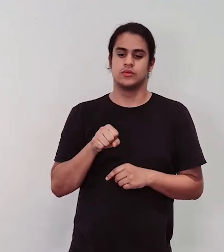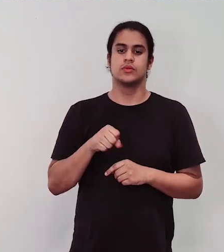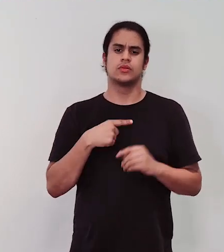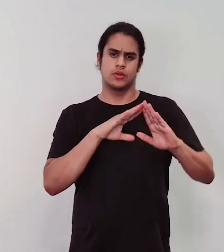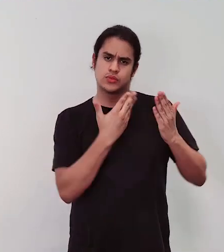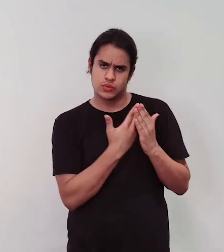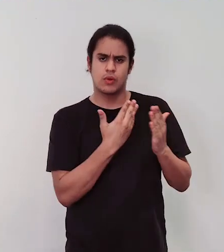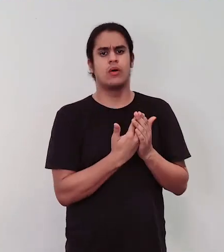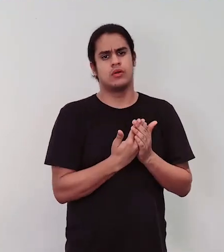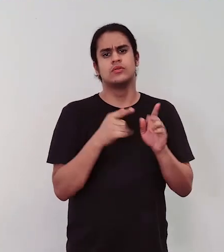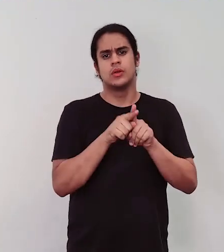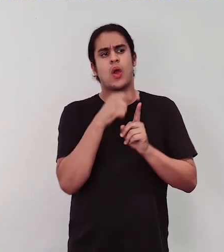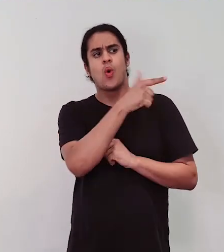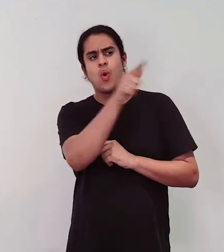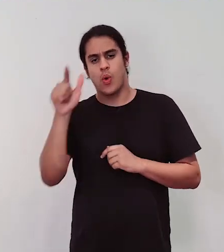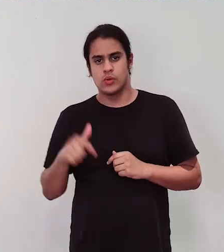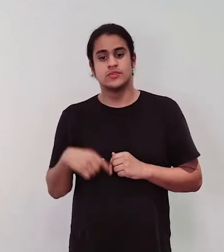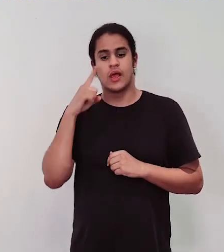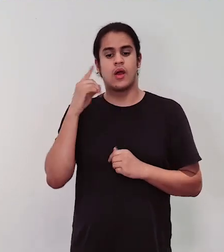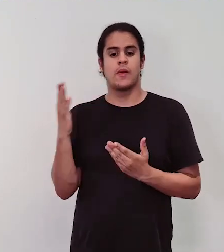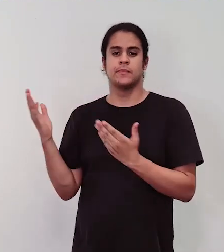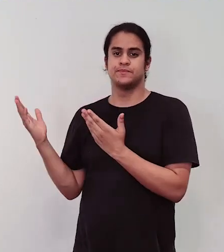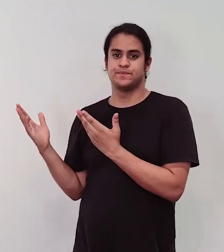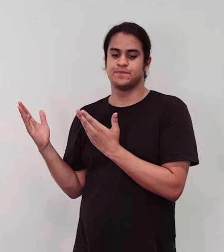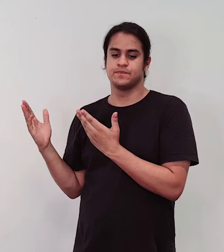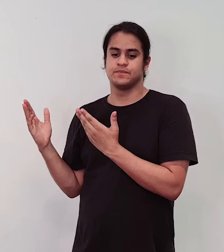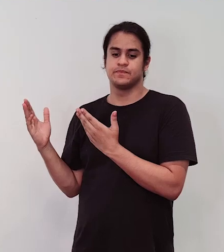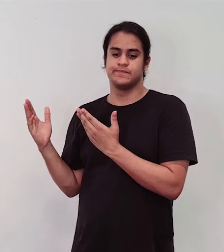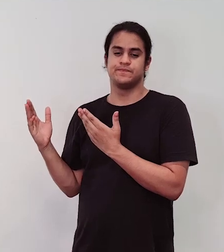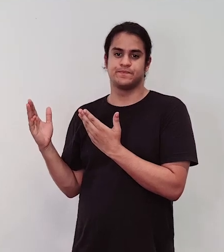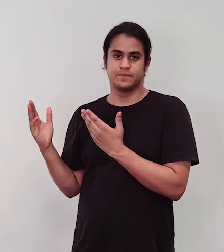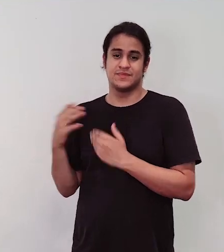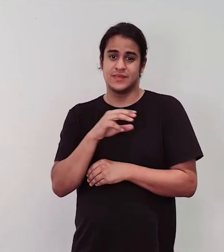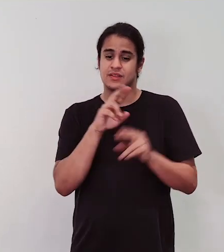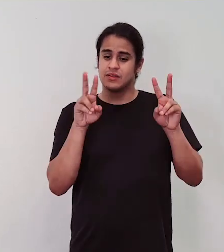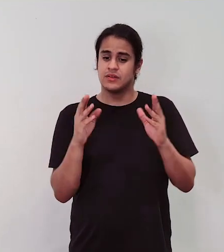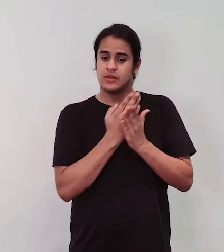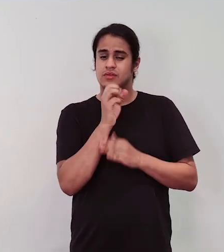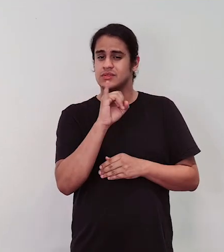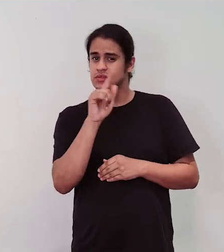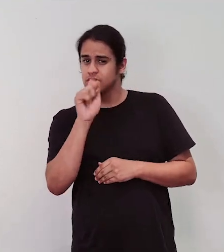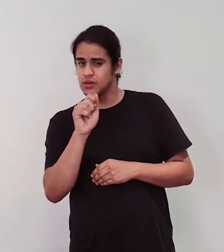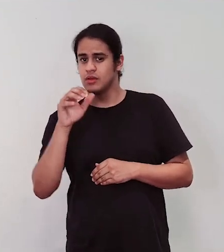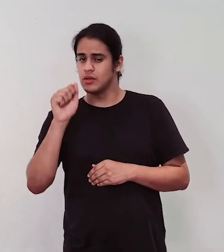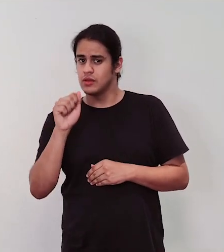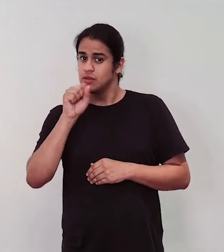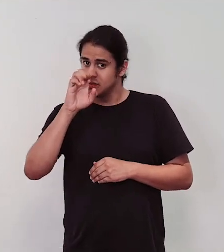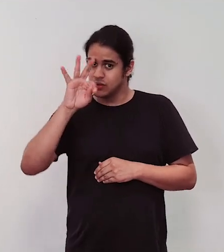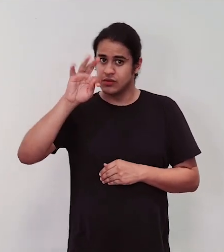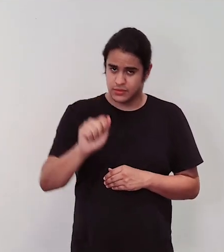outros espaços, mas que eu não mostrei aqui, é esse livro Siga a Seta, que é da Isabel Minhoz Martins e do André Sandoval.